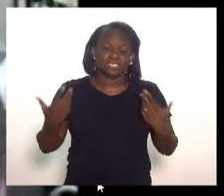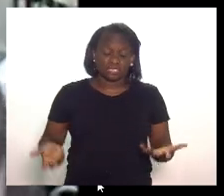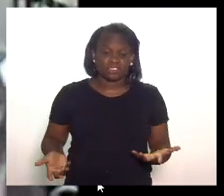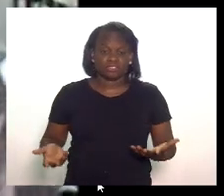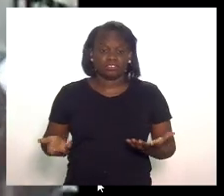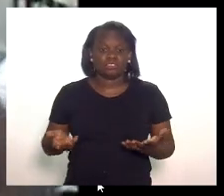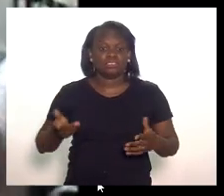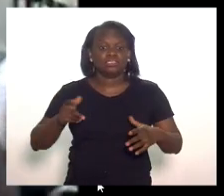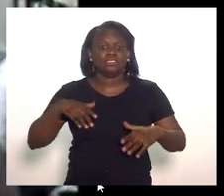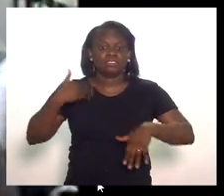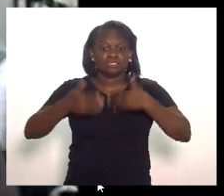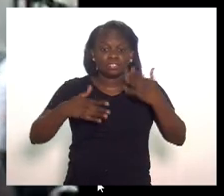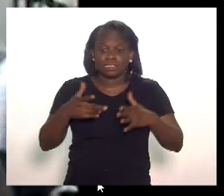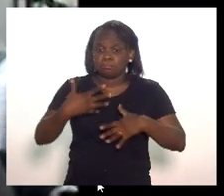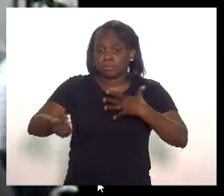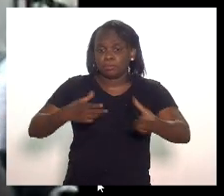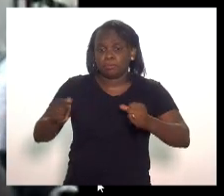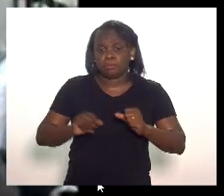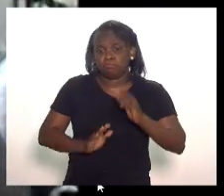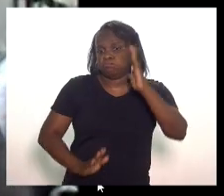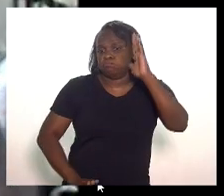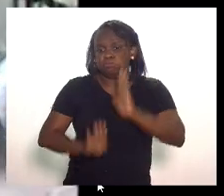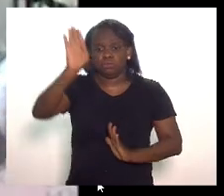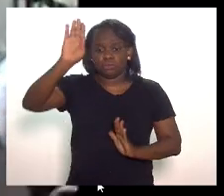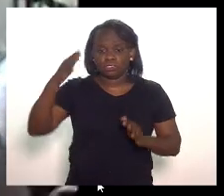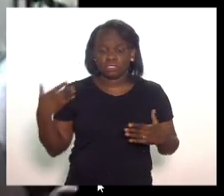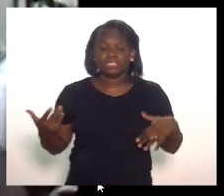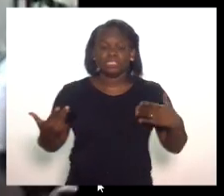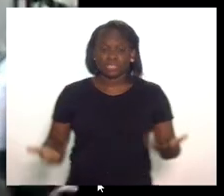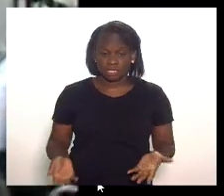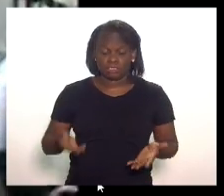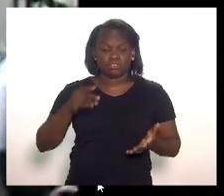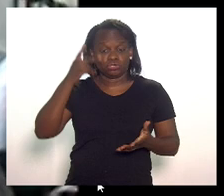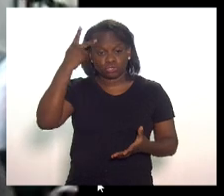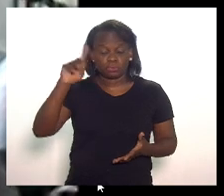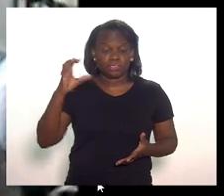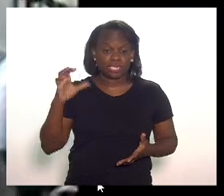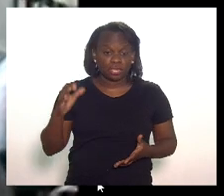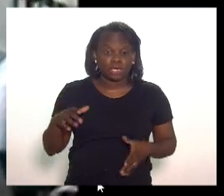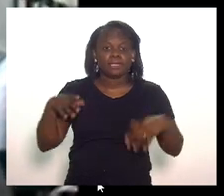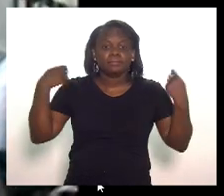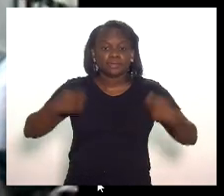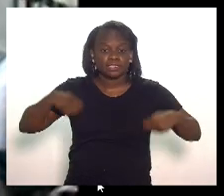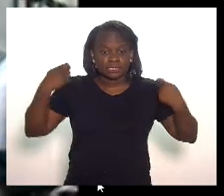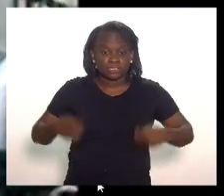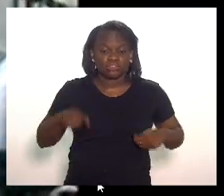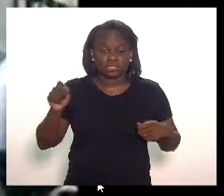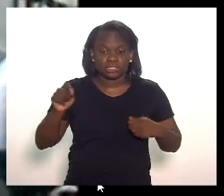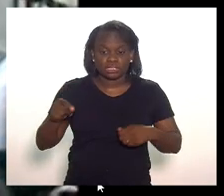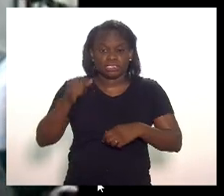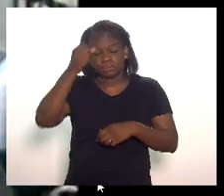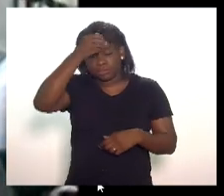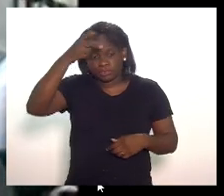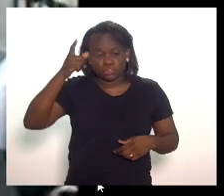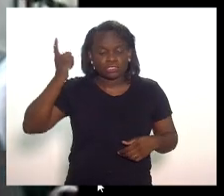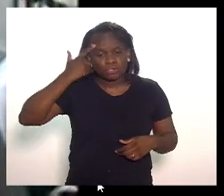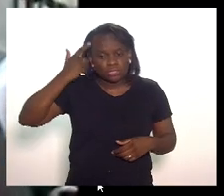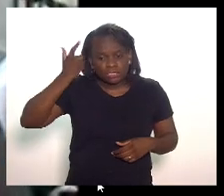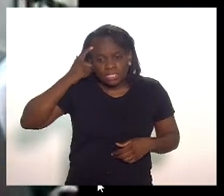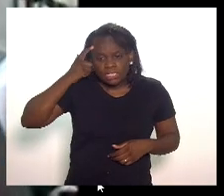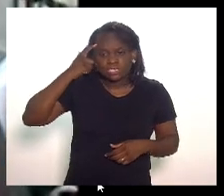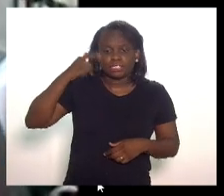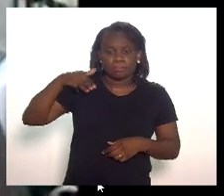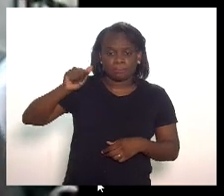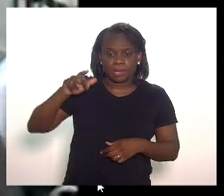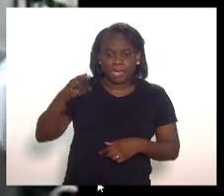sobre as curvas de contaminação do estado inteiro então sobre o caso de Niterói é necessário que a cidade tenha consciência de que desde